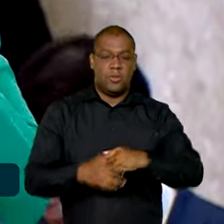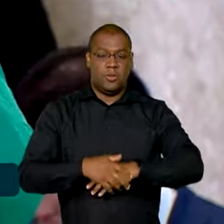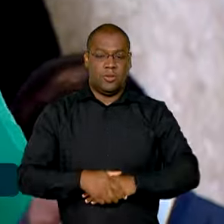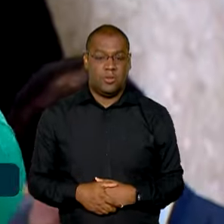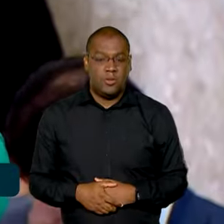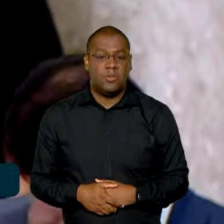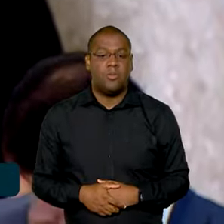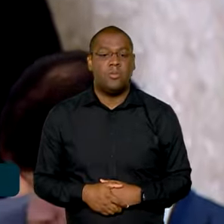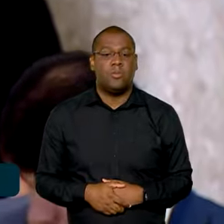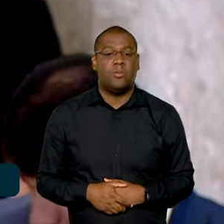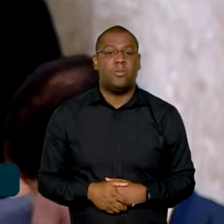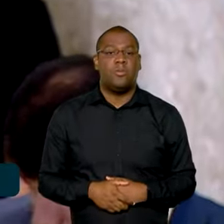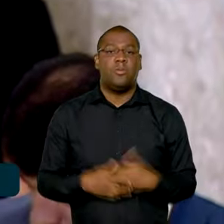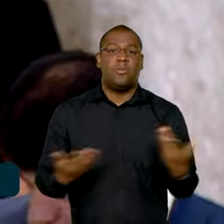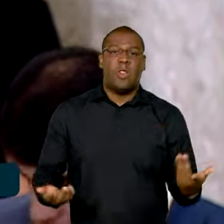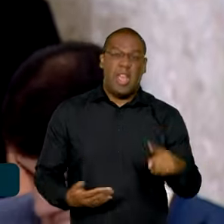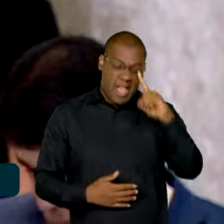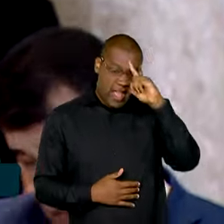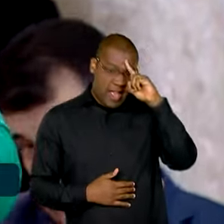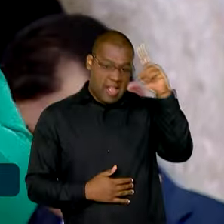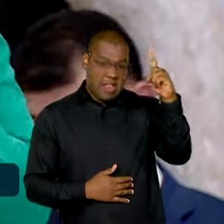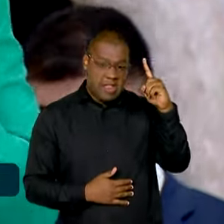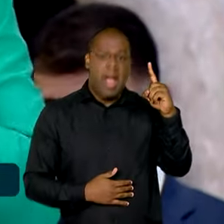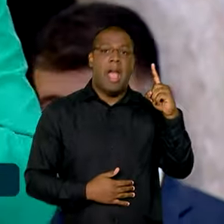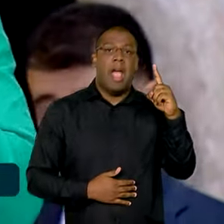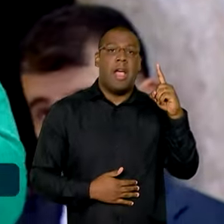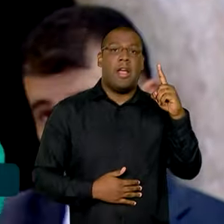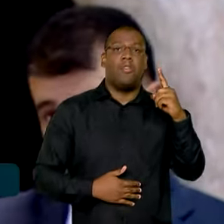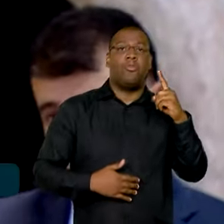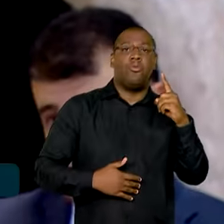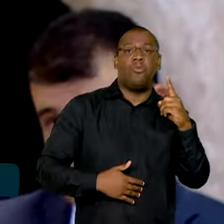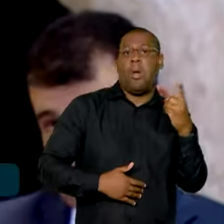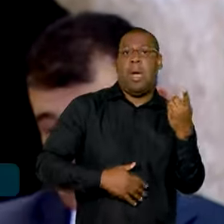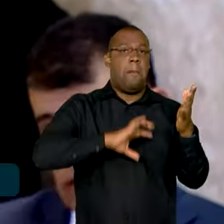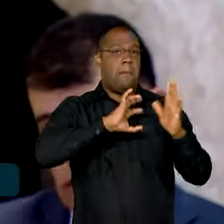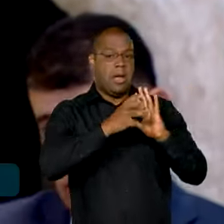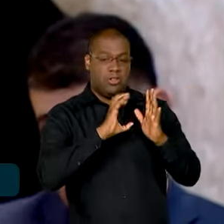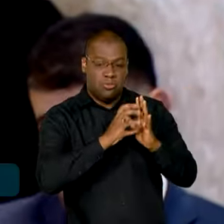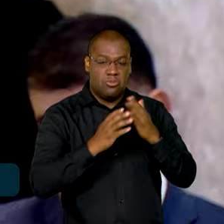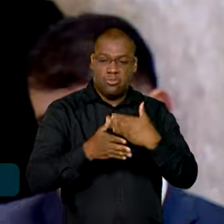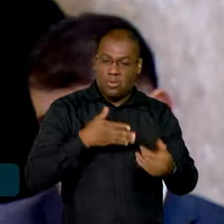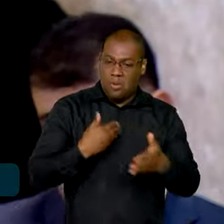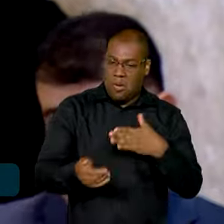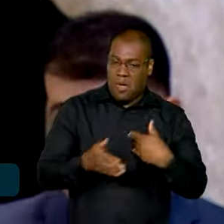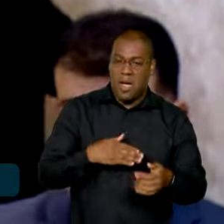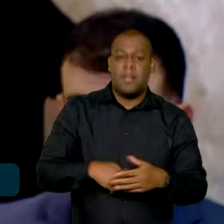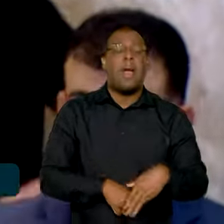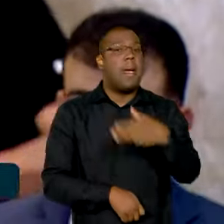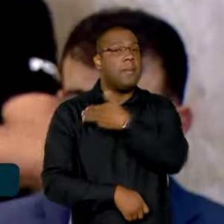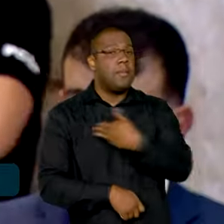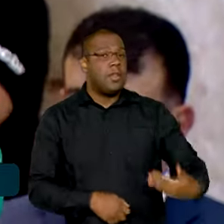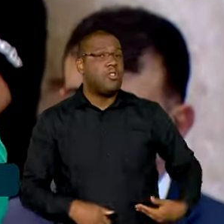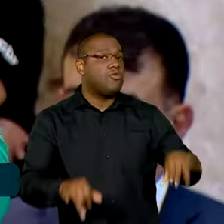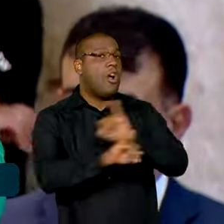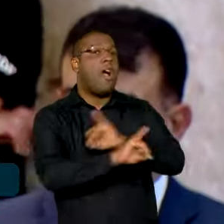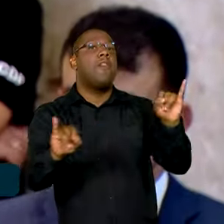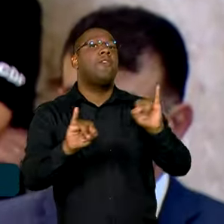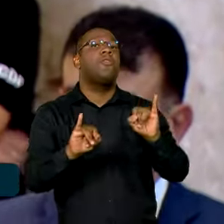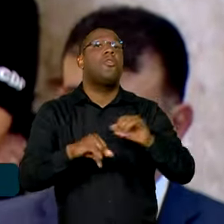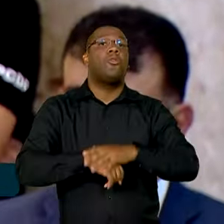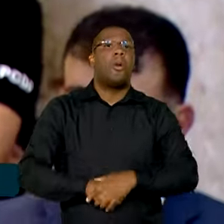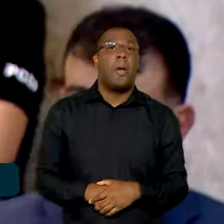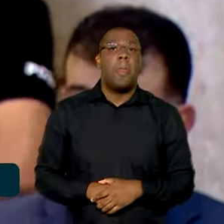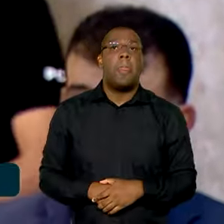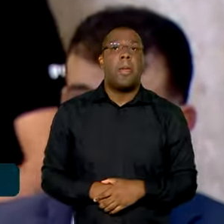independente de ideologia política, como disse aqui muito bem o nosso ministro Capelli, as pessoas tenham o direito de